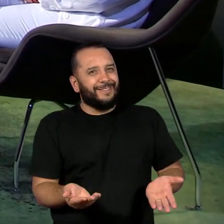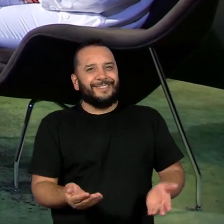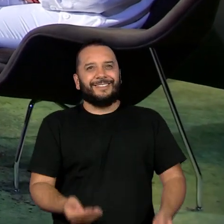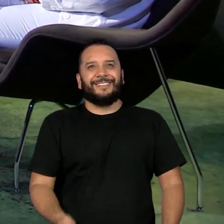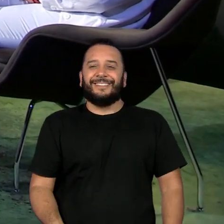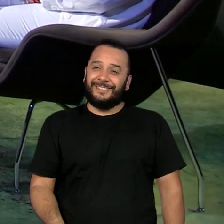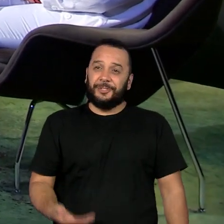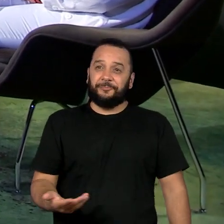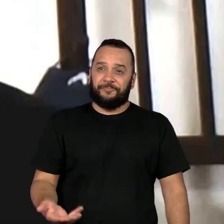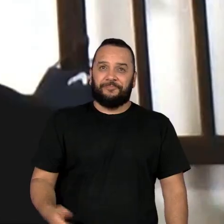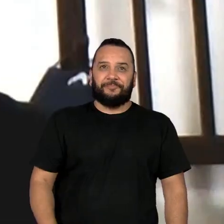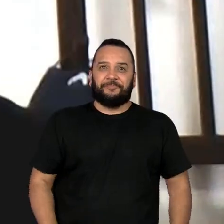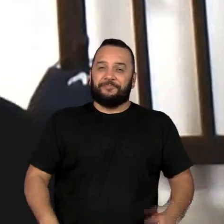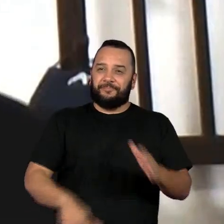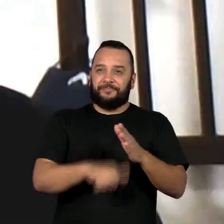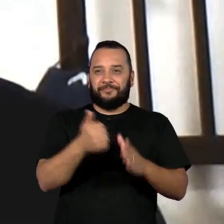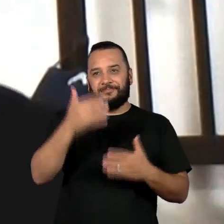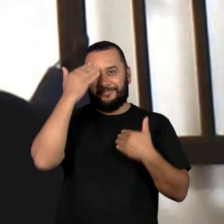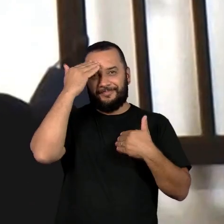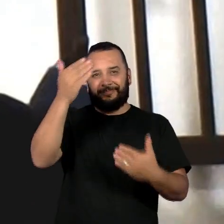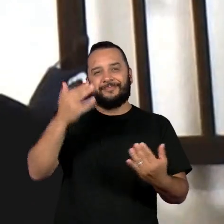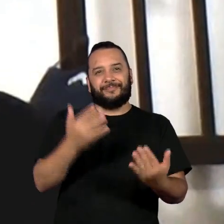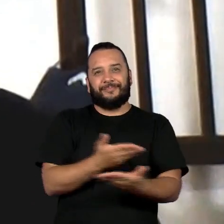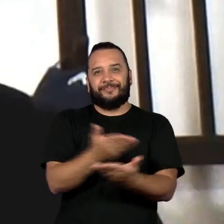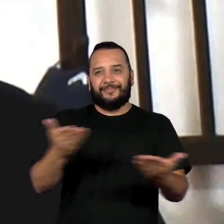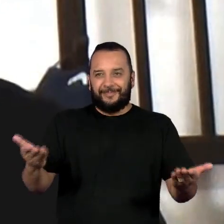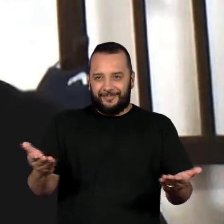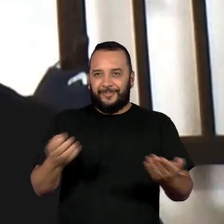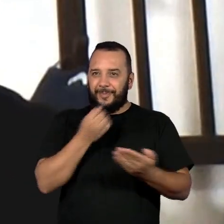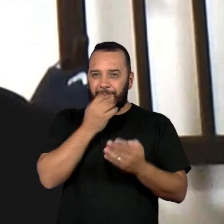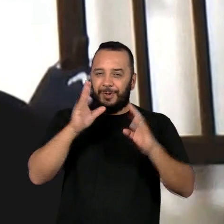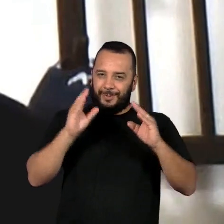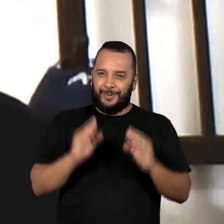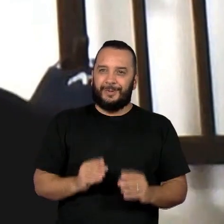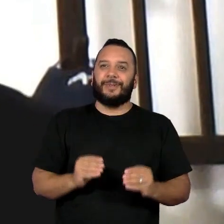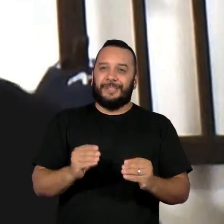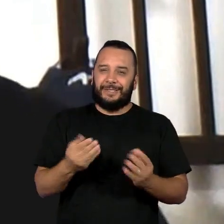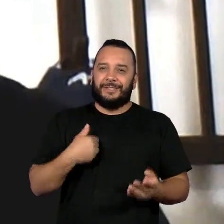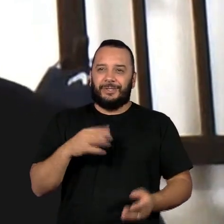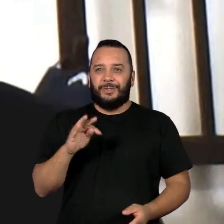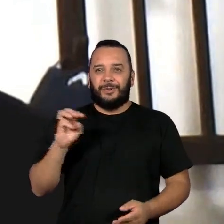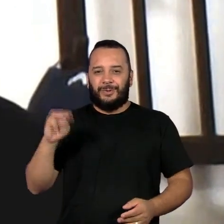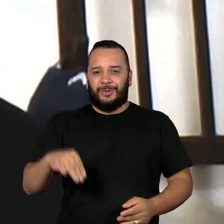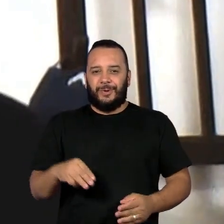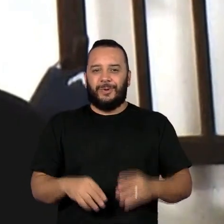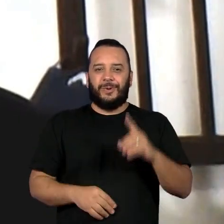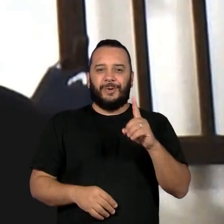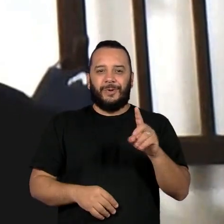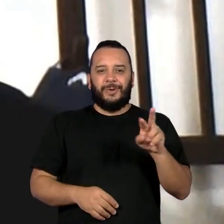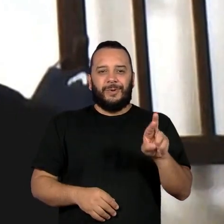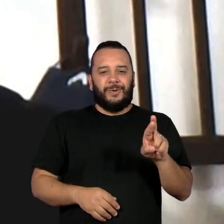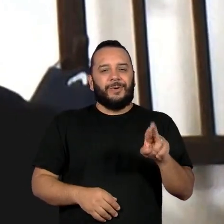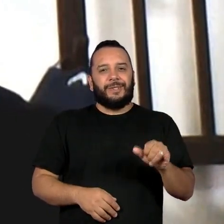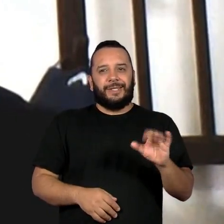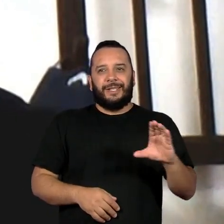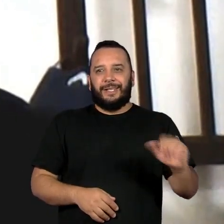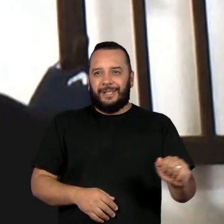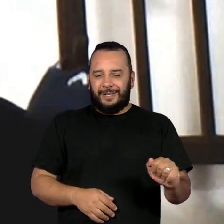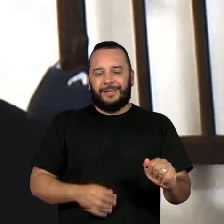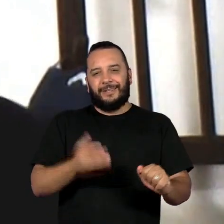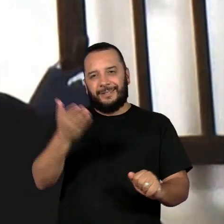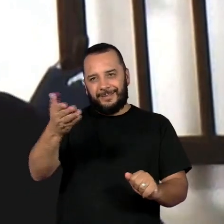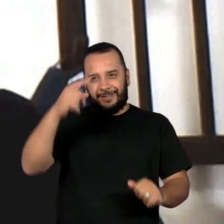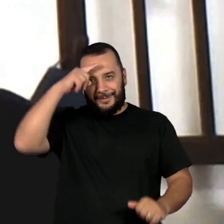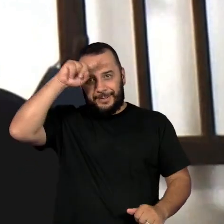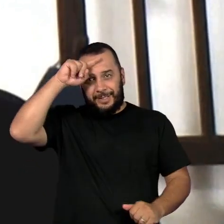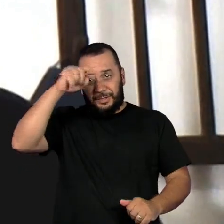Bom, primeiramente, obrigado a todos. Boa noite. Eu sou Tom, a Drica, José, Vicente. Eu sou um